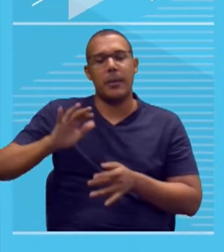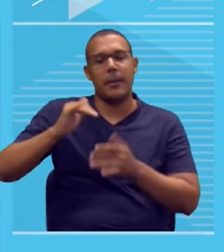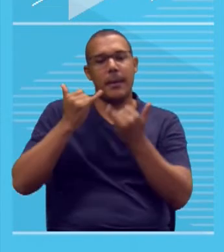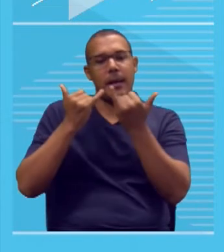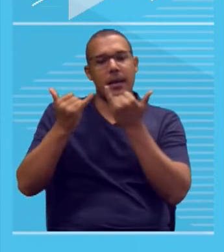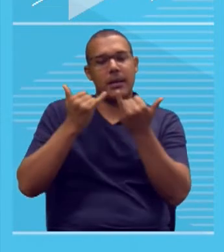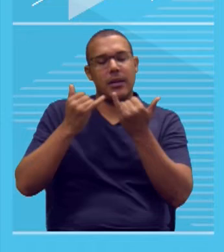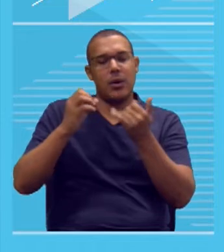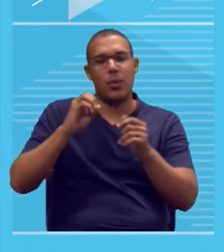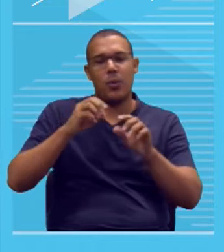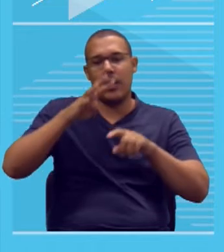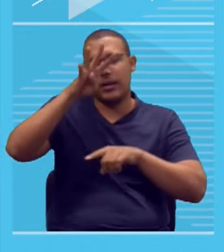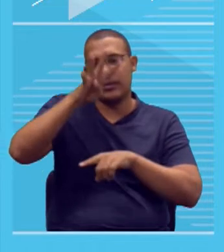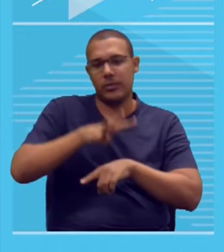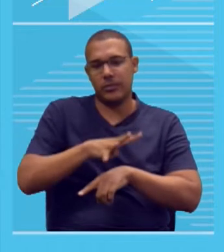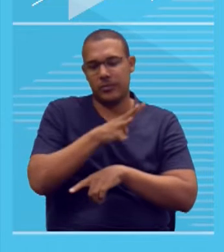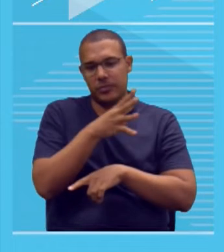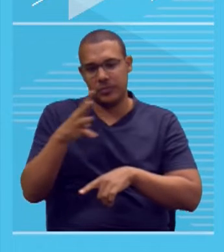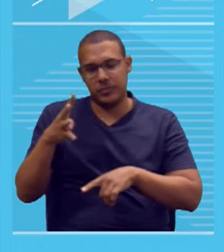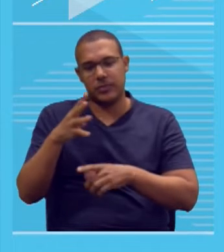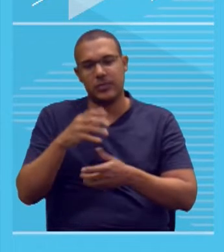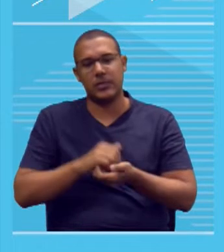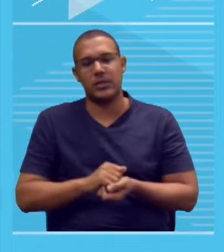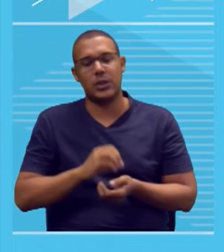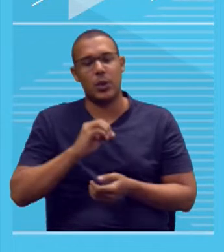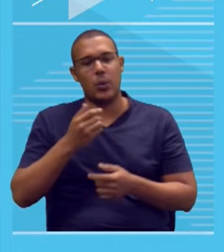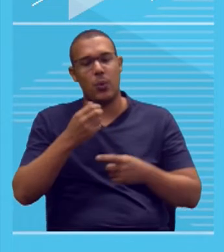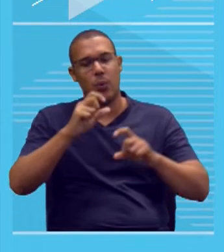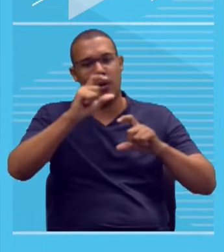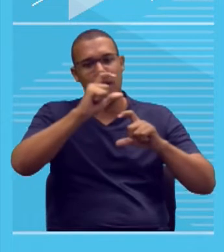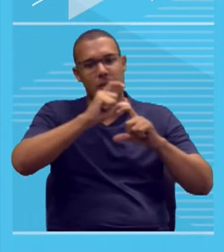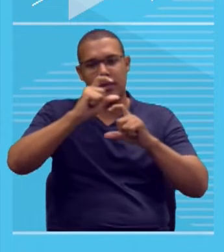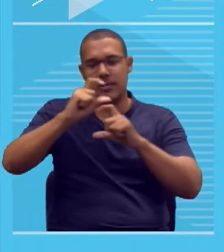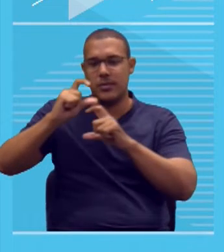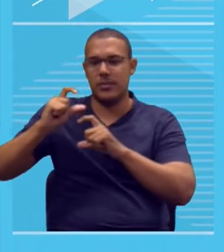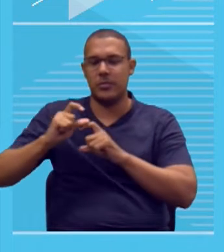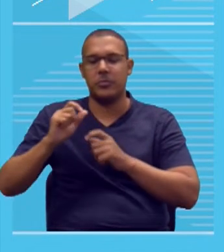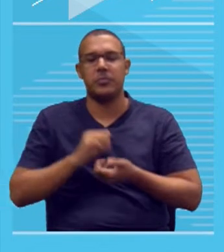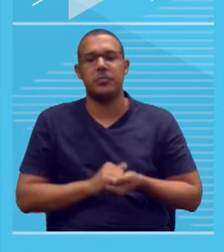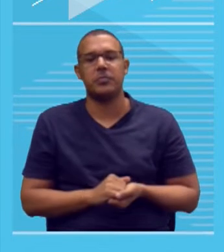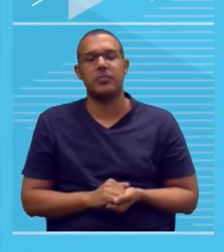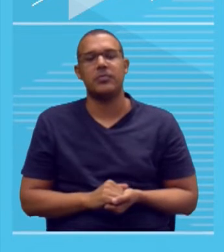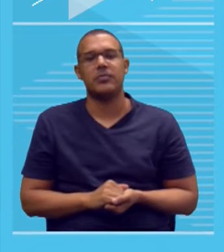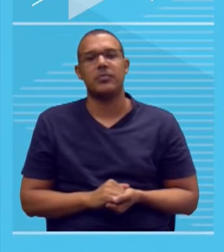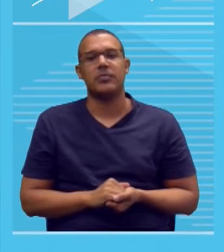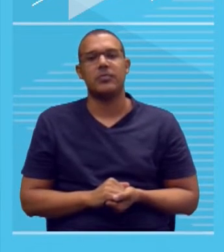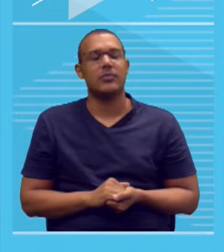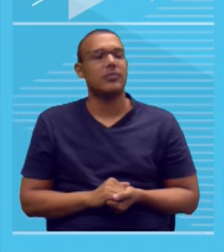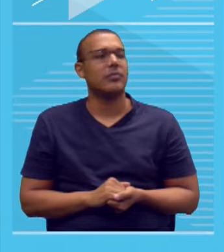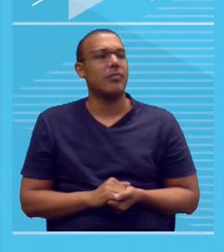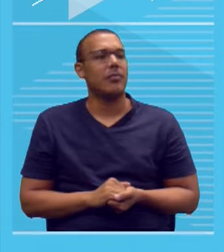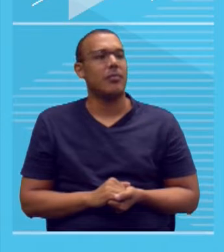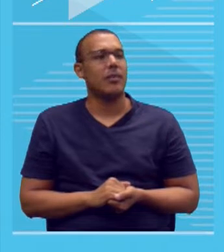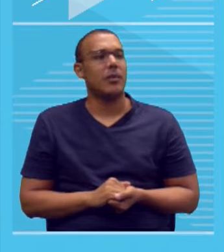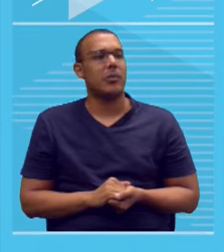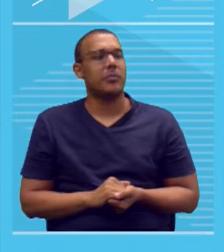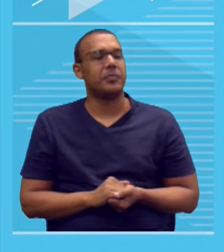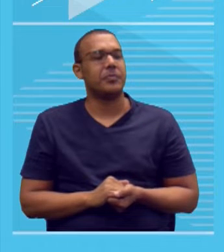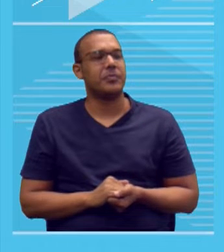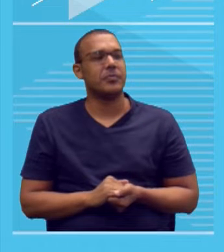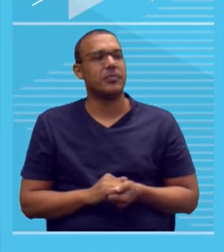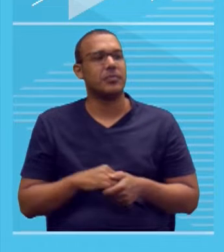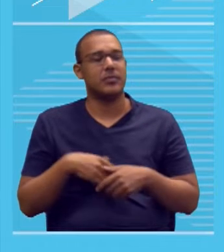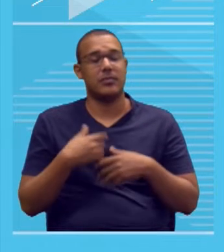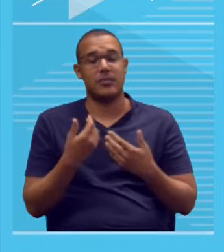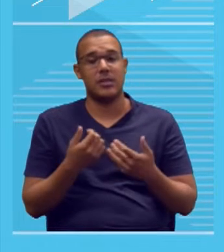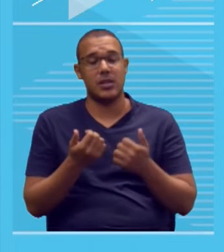tabela, junto às vezes com uma charge, com uma tirinha, tá? Então, painel de quatro textos que servirão de base para